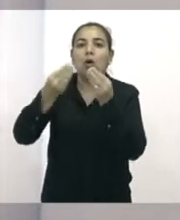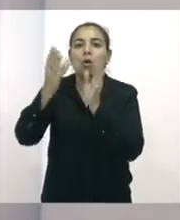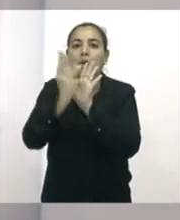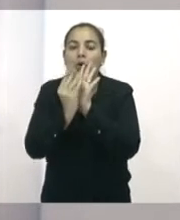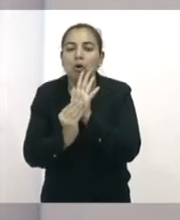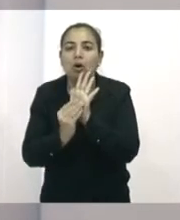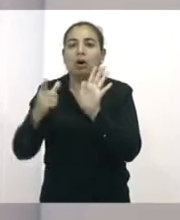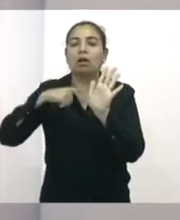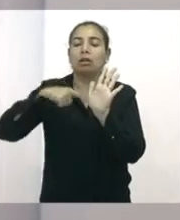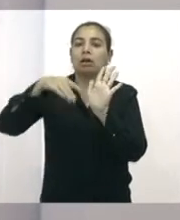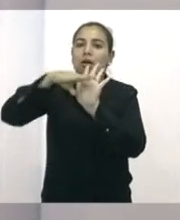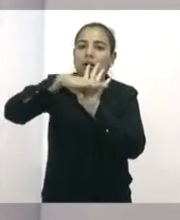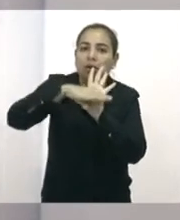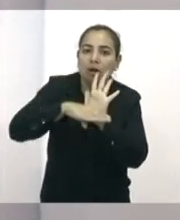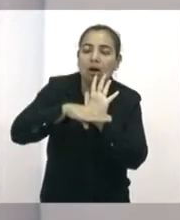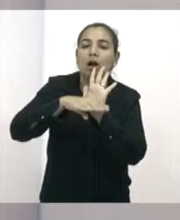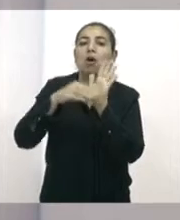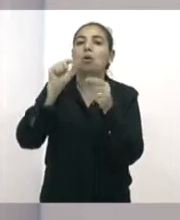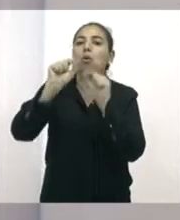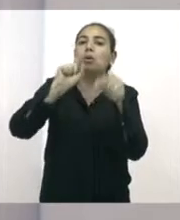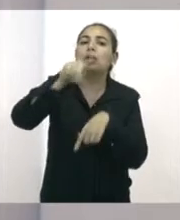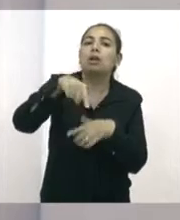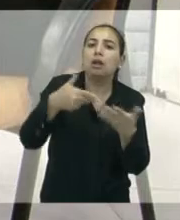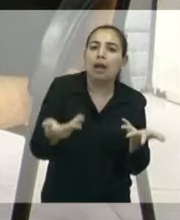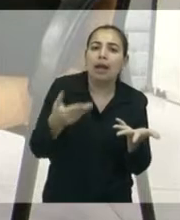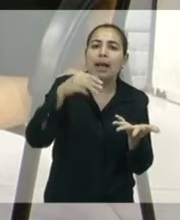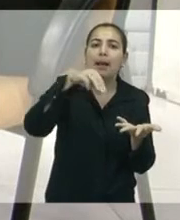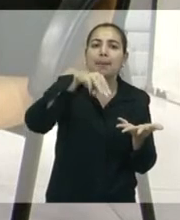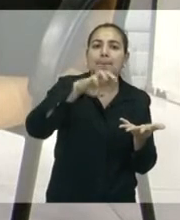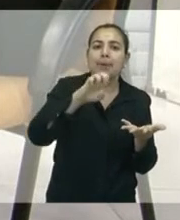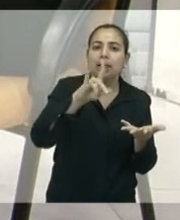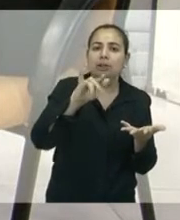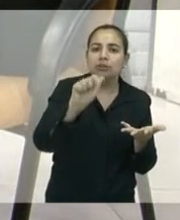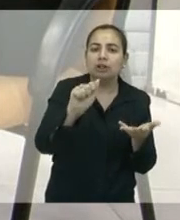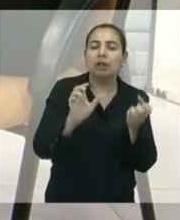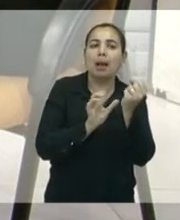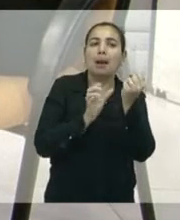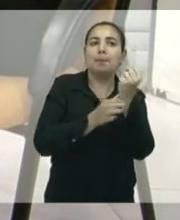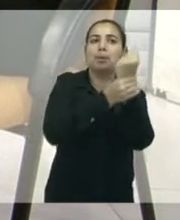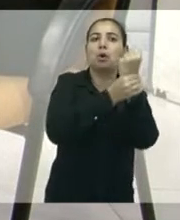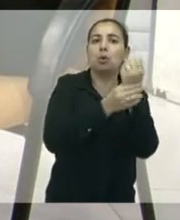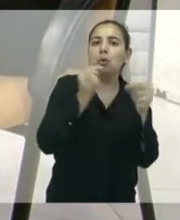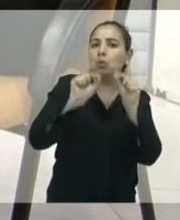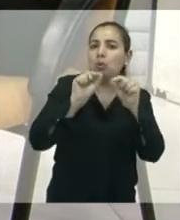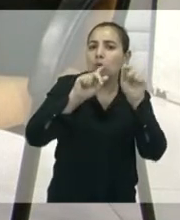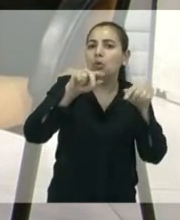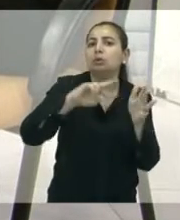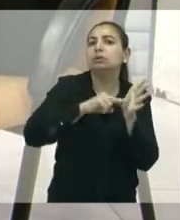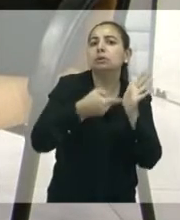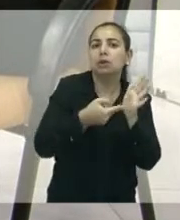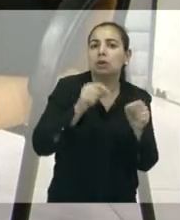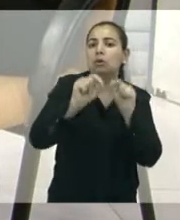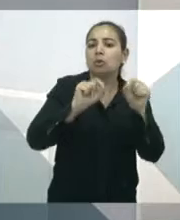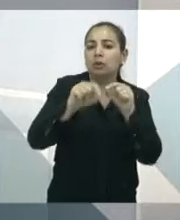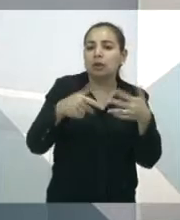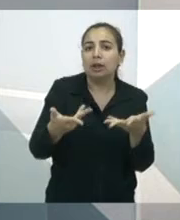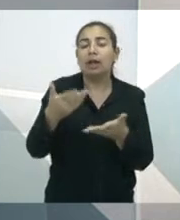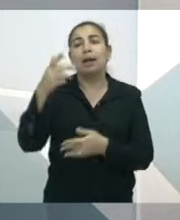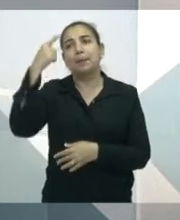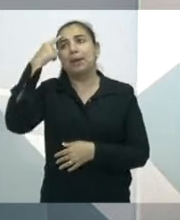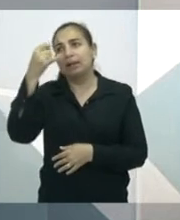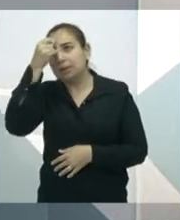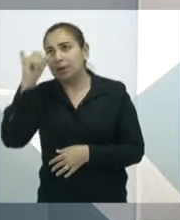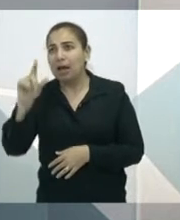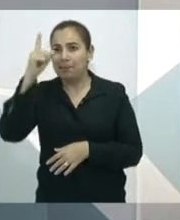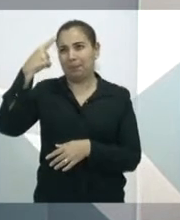medidas protetivas, não sabem o que são as medidas protetivas, não conhecem os mecanismos de prevenção. Muita gente acha que a